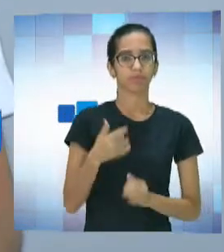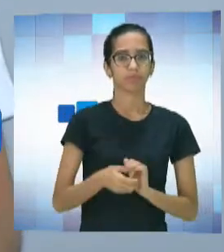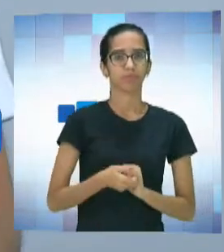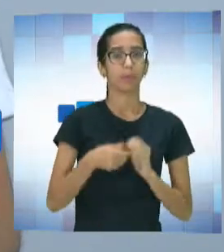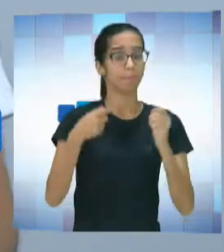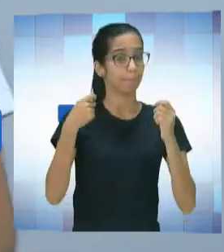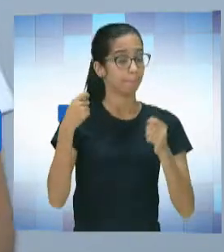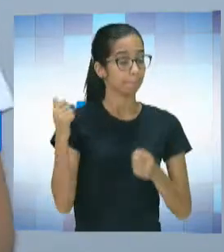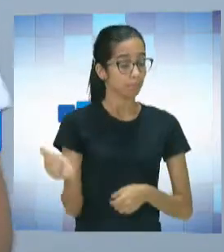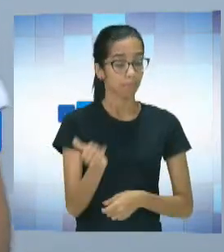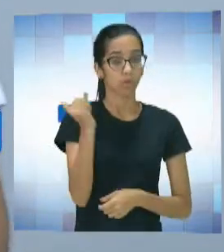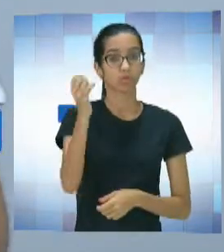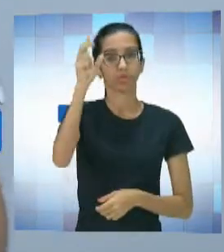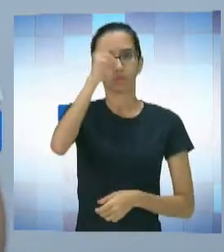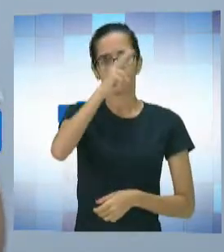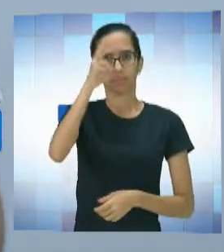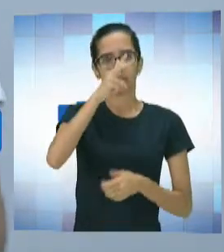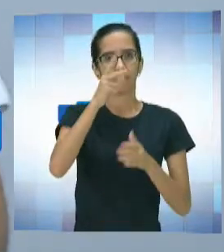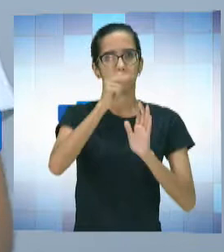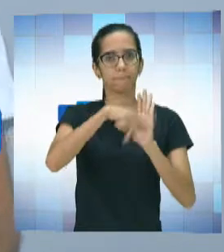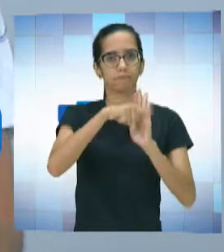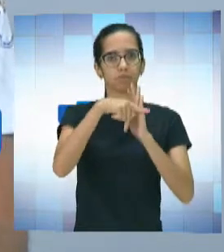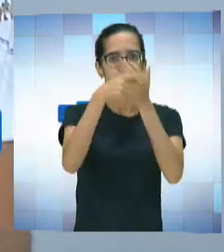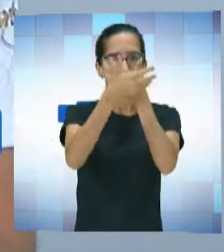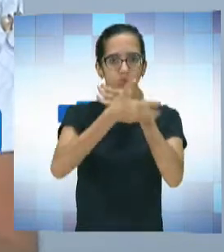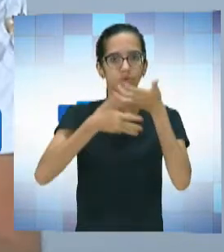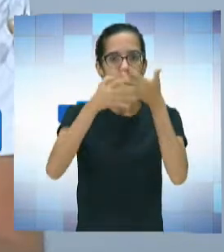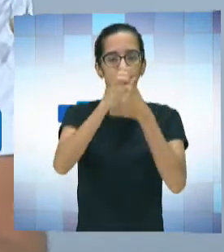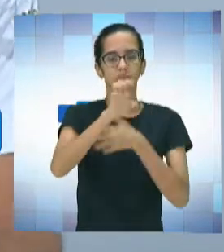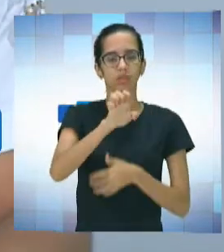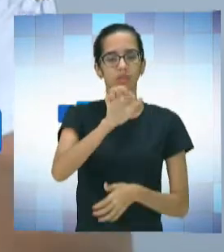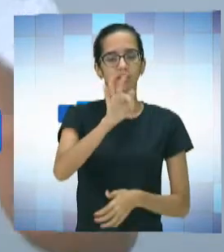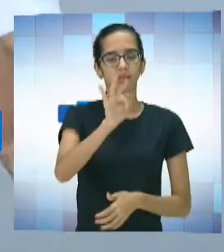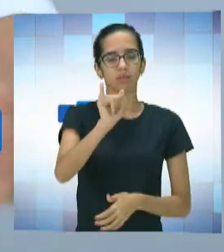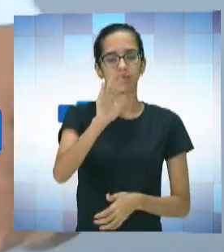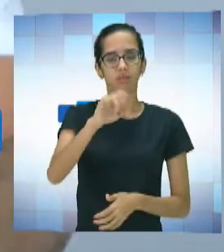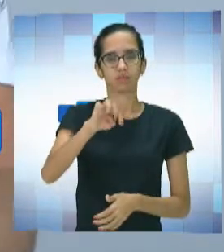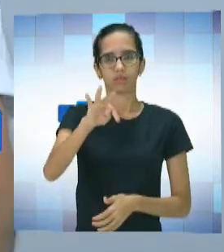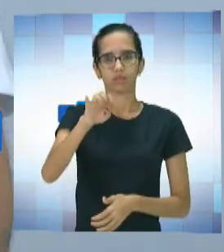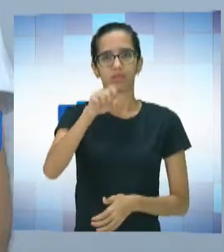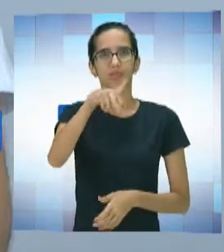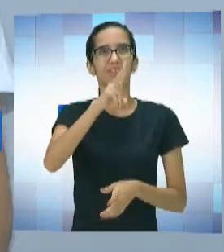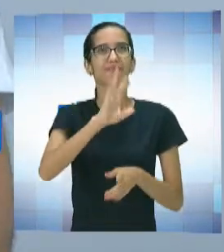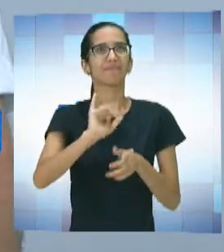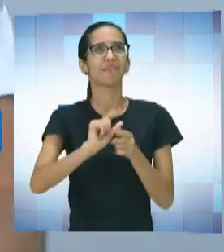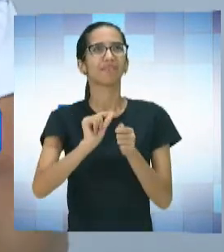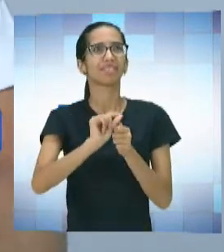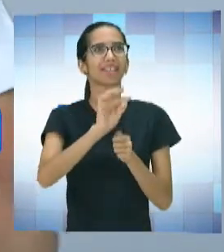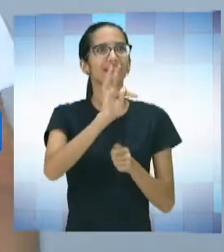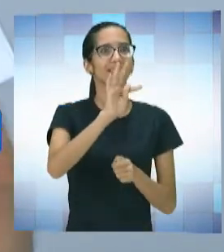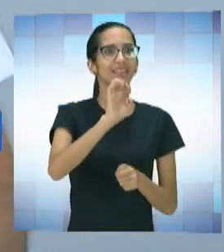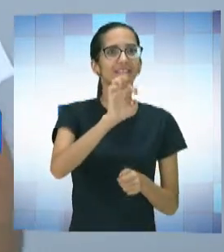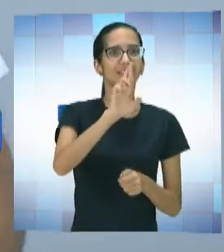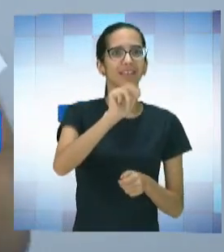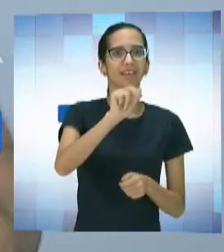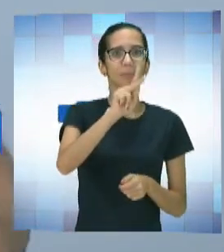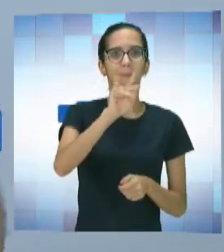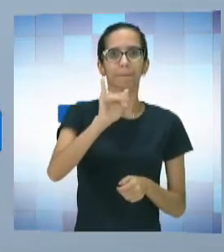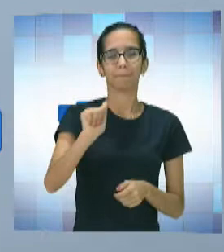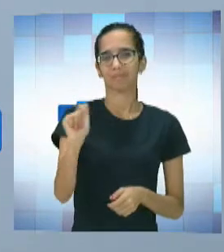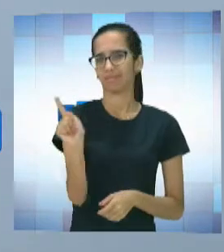lembrar que o projeto Música Eficiente não é um projeto no qual você vai fazer uma terapia. As pessoas muitas vezes